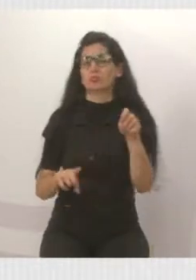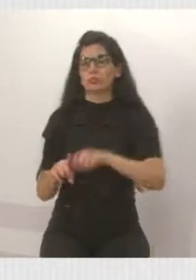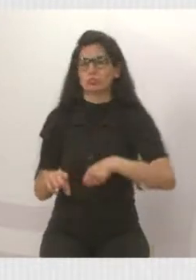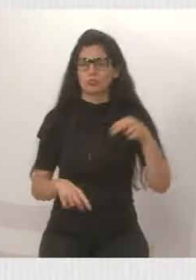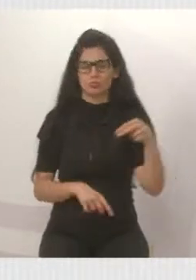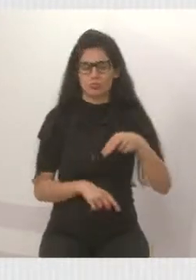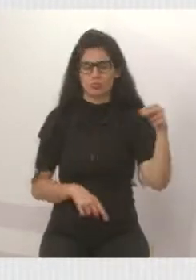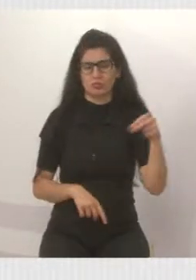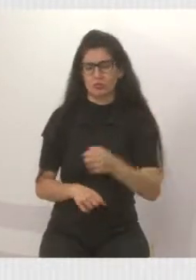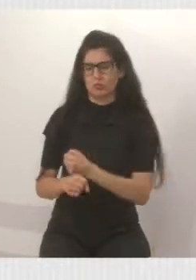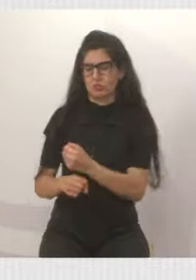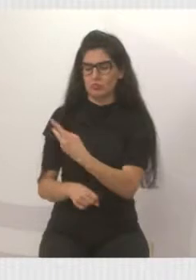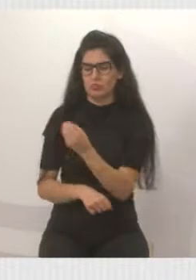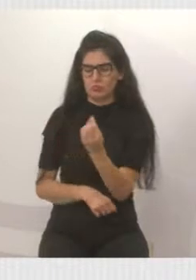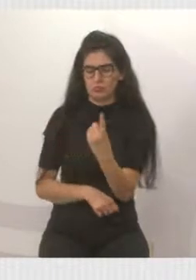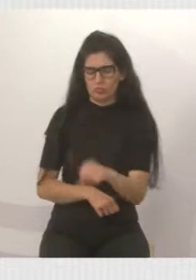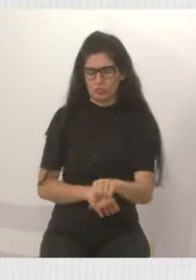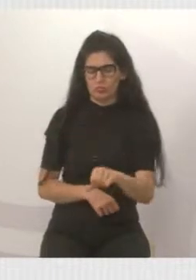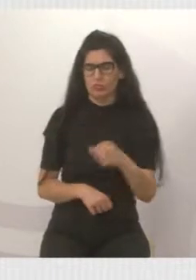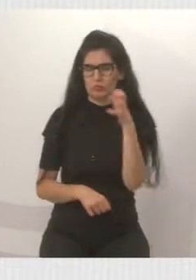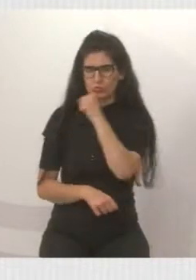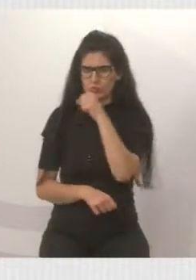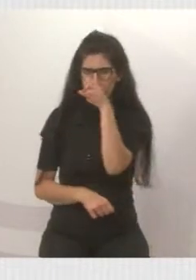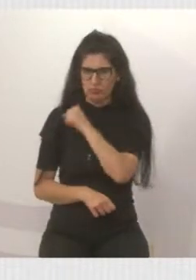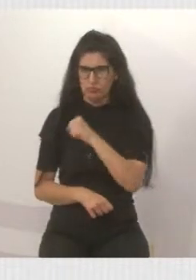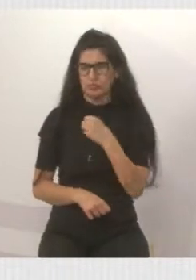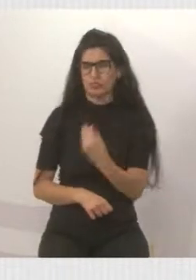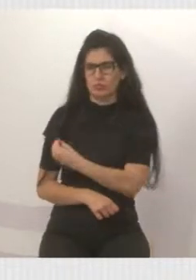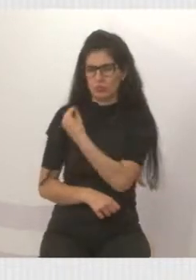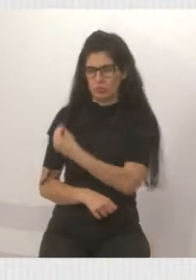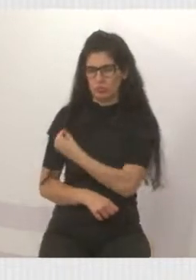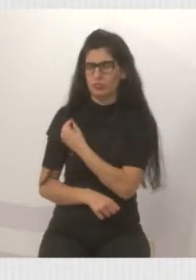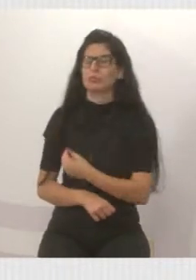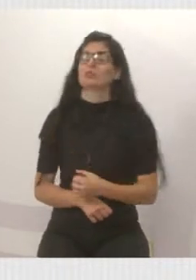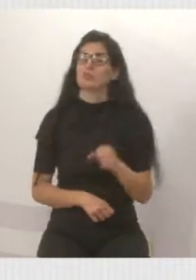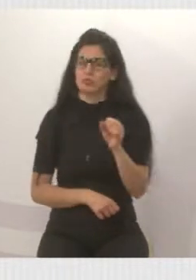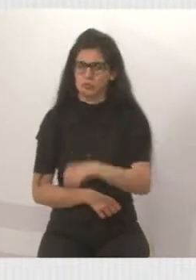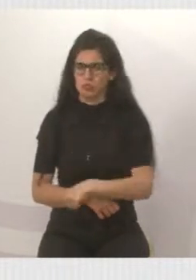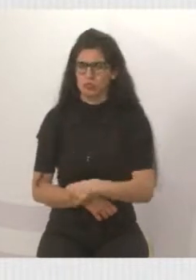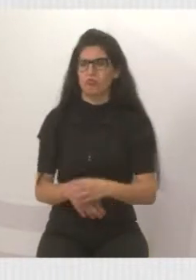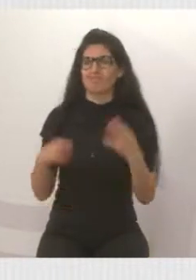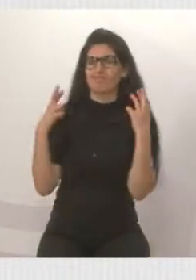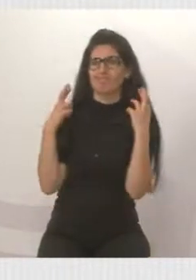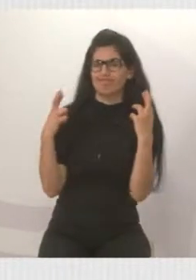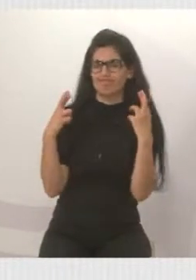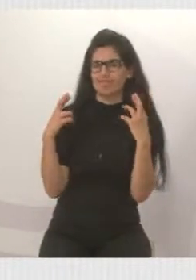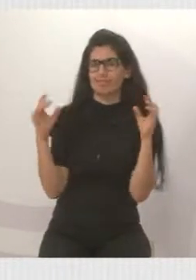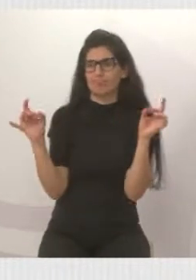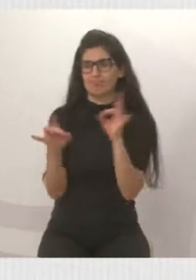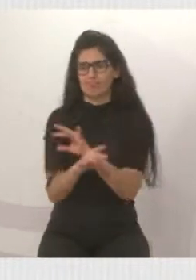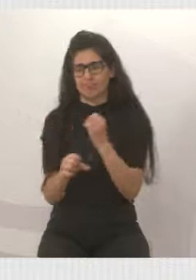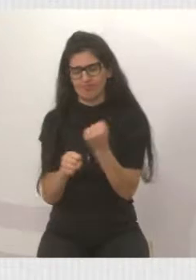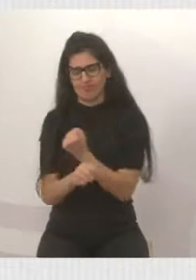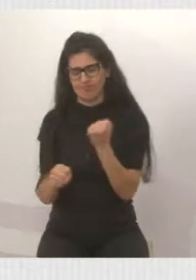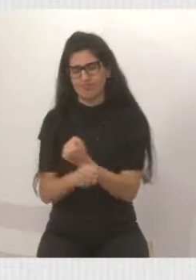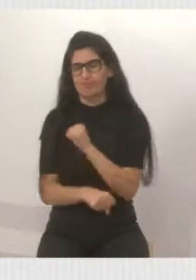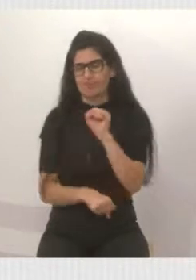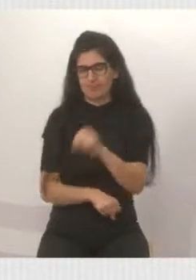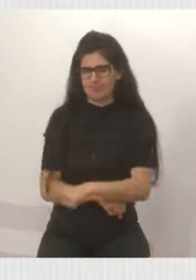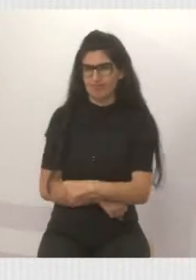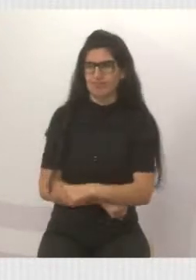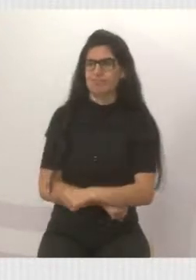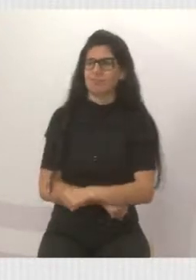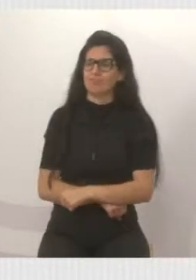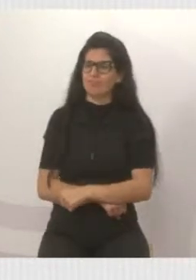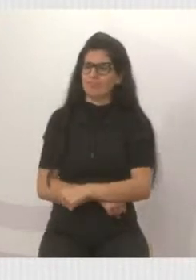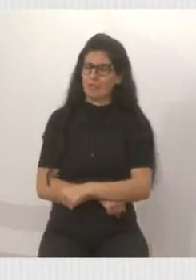no sábado. Estive lá. Graças a Deus vai acabar aquela obra no seu dia, mas o povo não vai mais